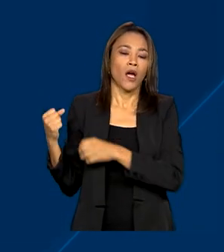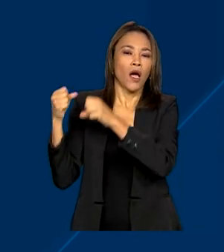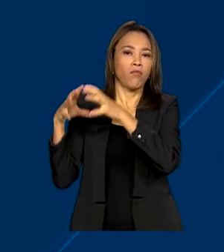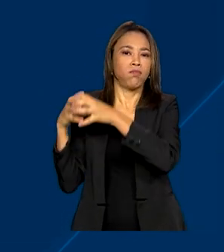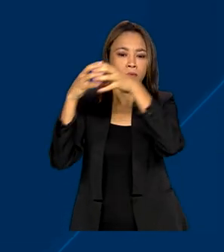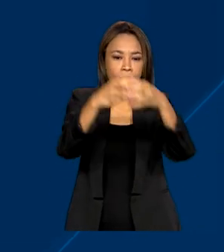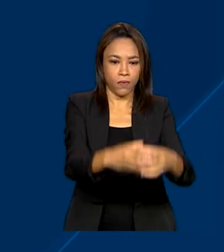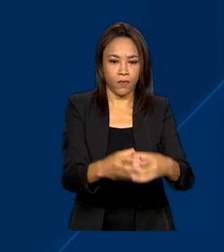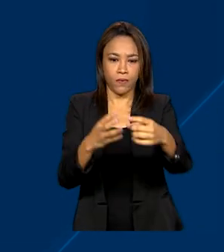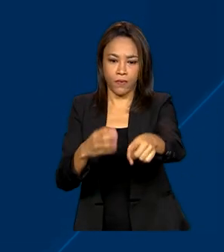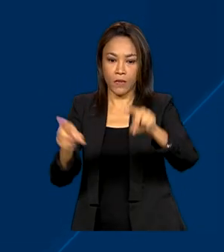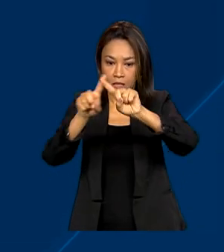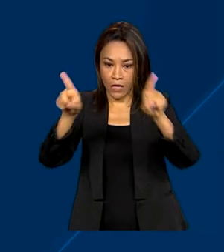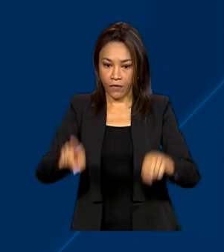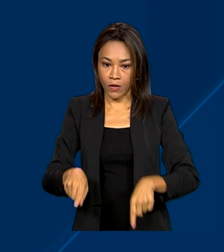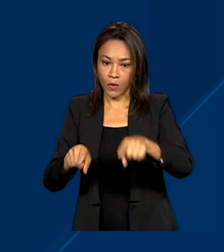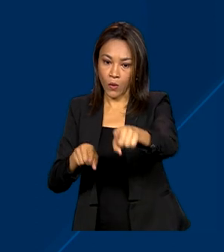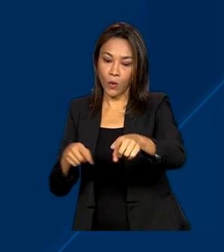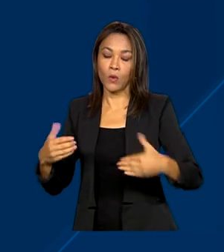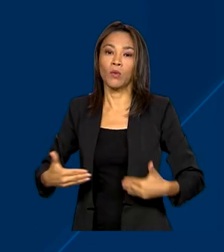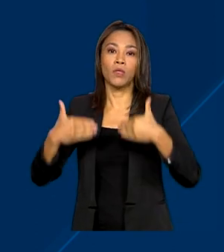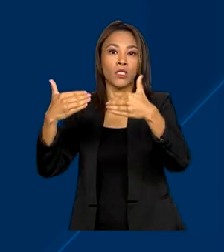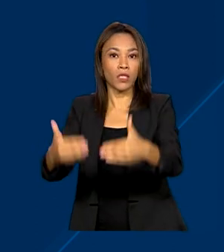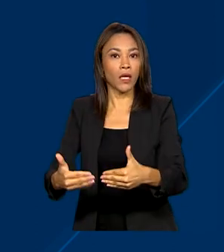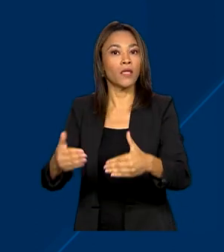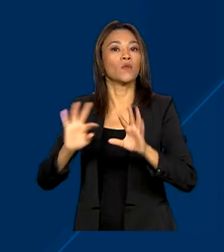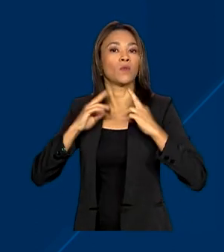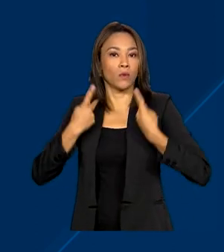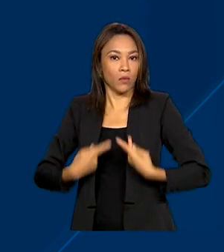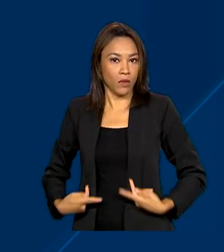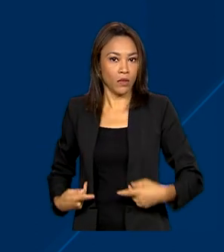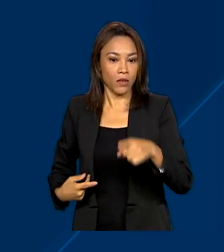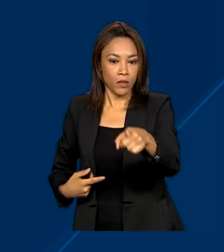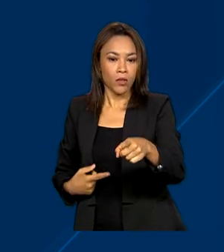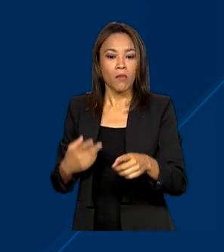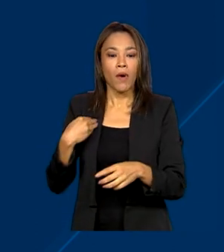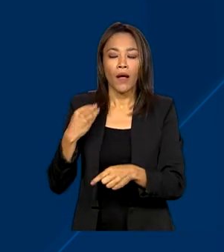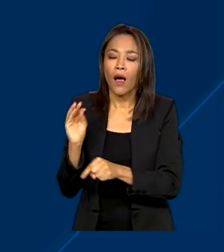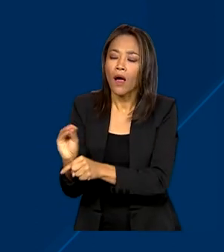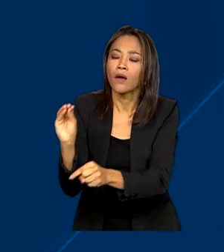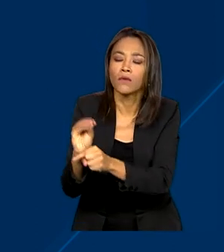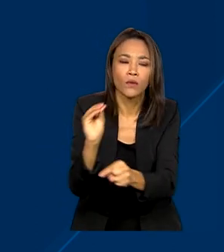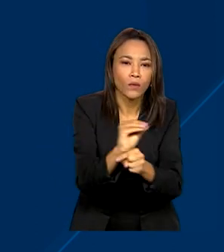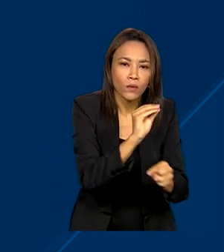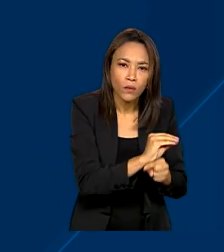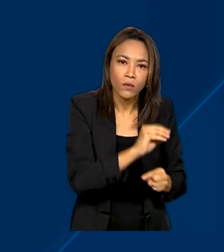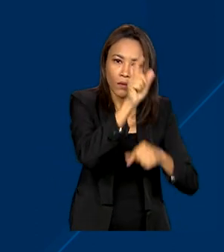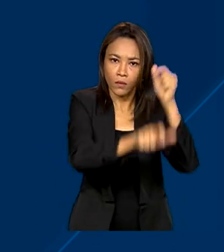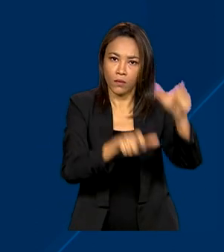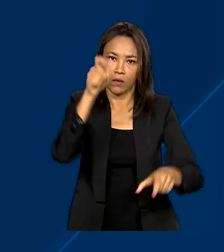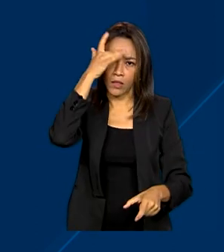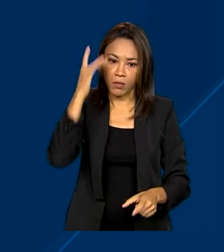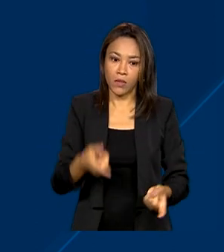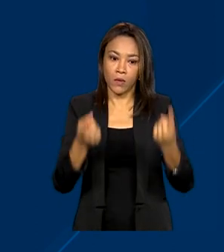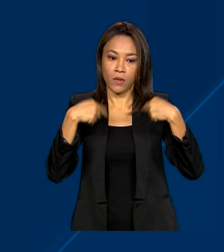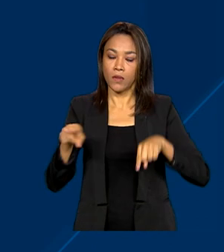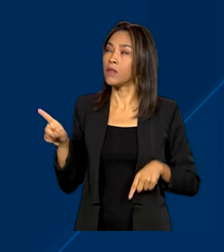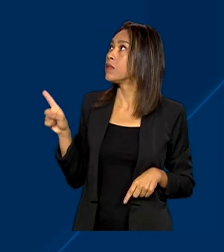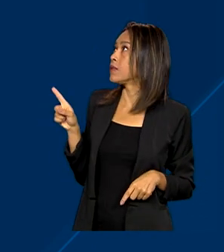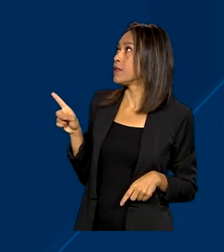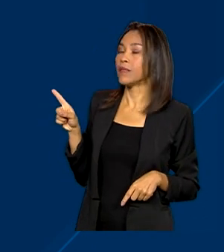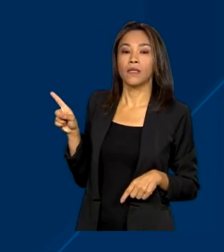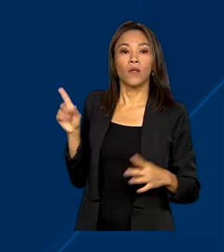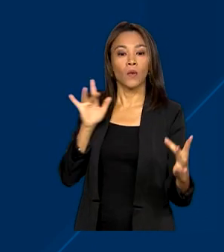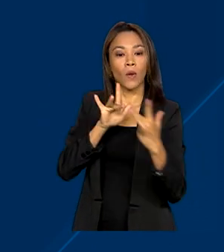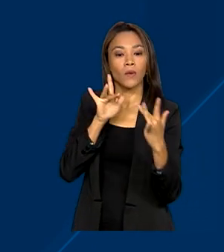Cidadania para acompanhar presencialmente a acolhida das pessoas desabrigadas. Canal exclusivo no Disque